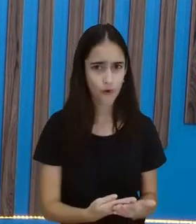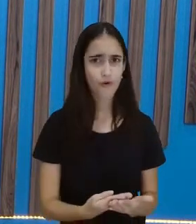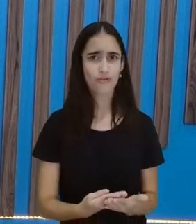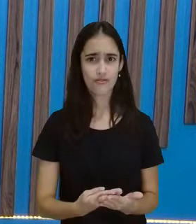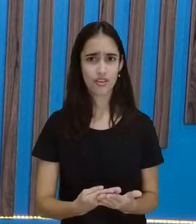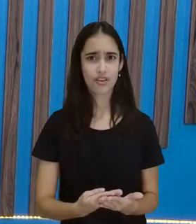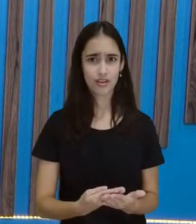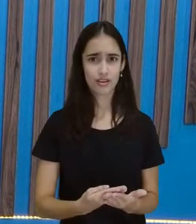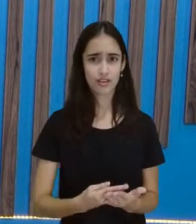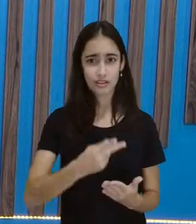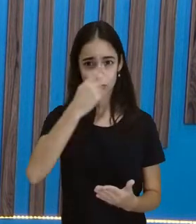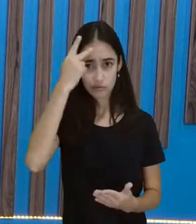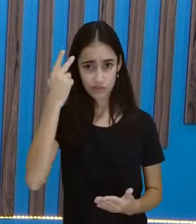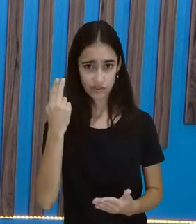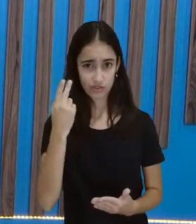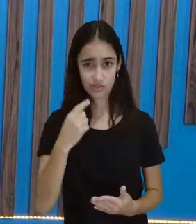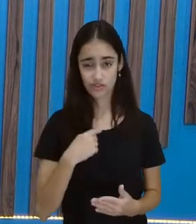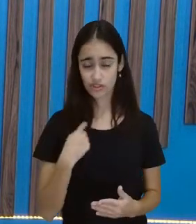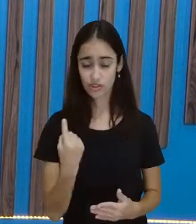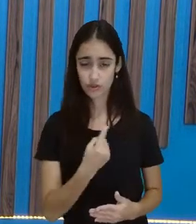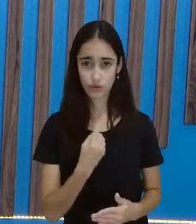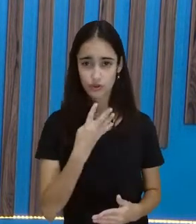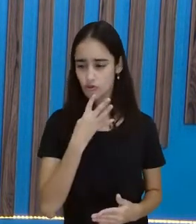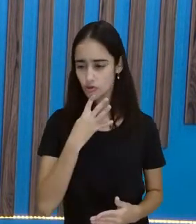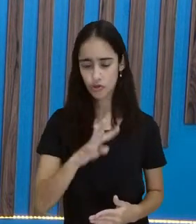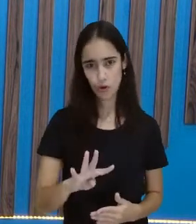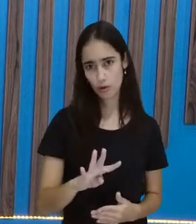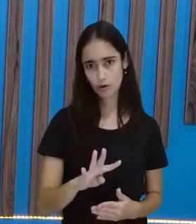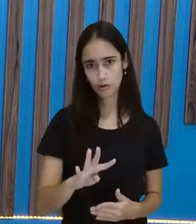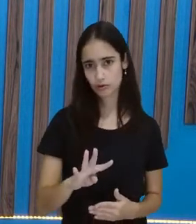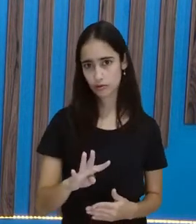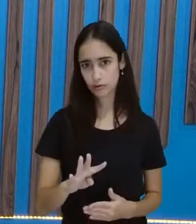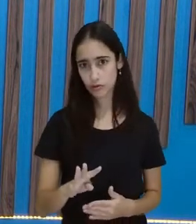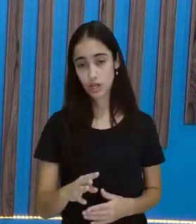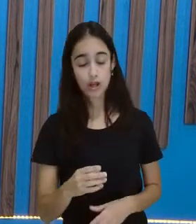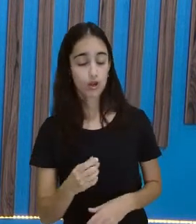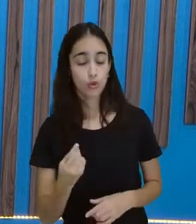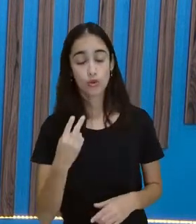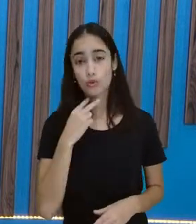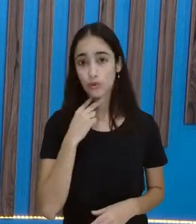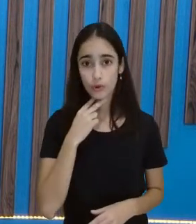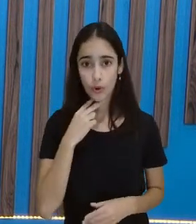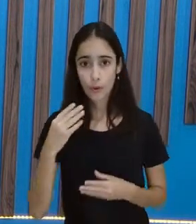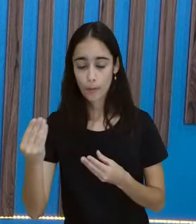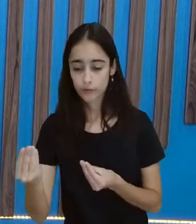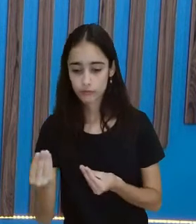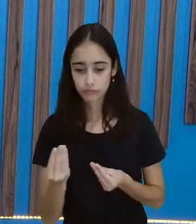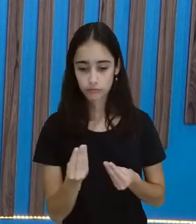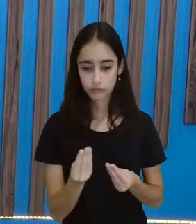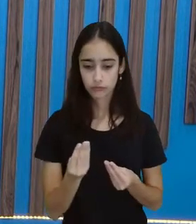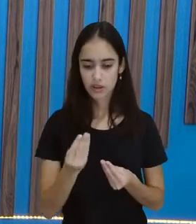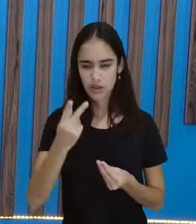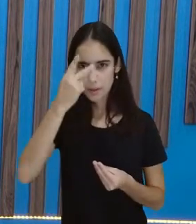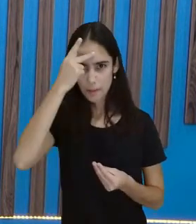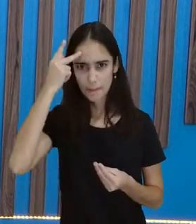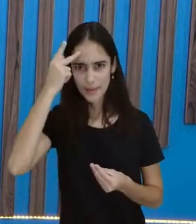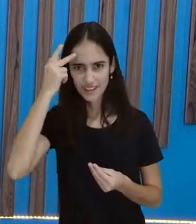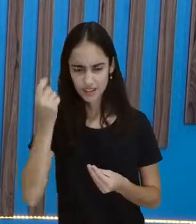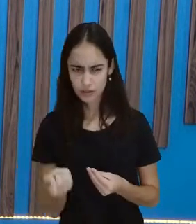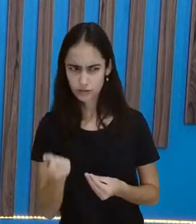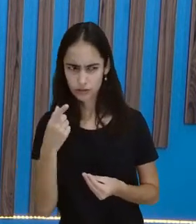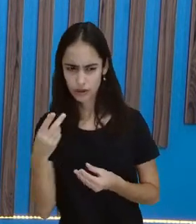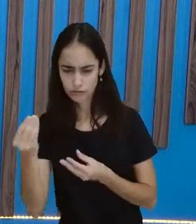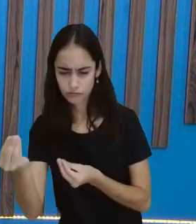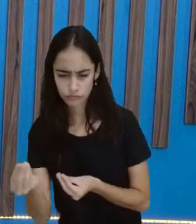gente não conhece. Não pode aceitar nada de estranhos. Se um estranho chegar para a gente, nos oferecer um